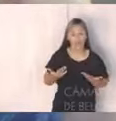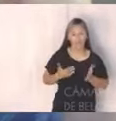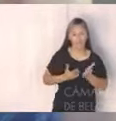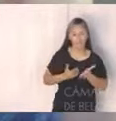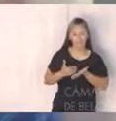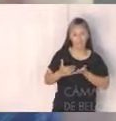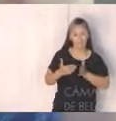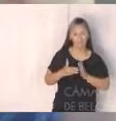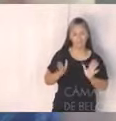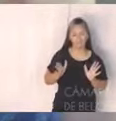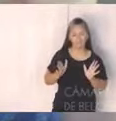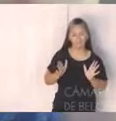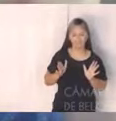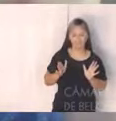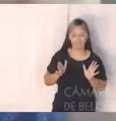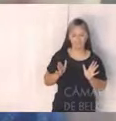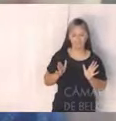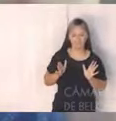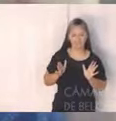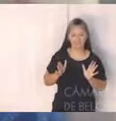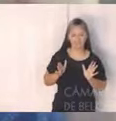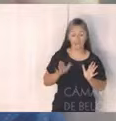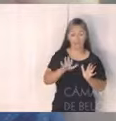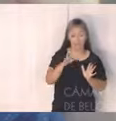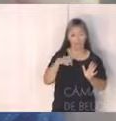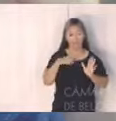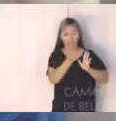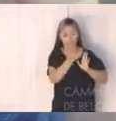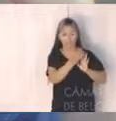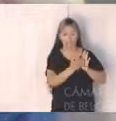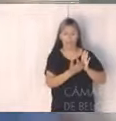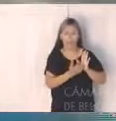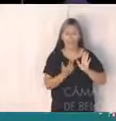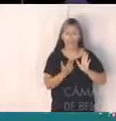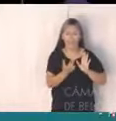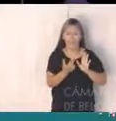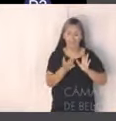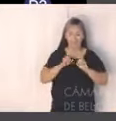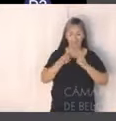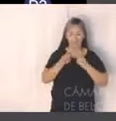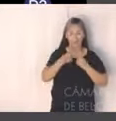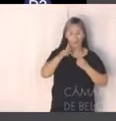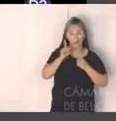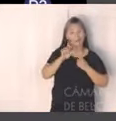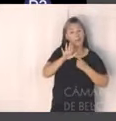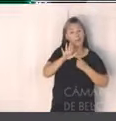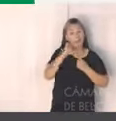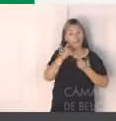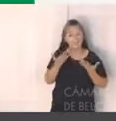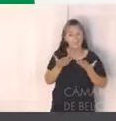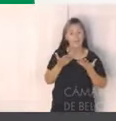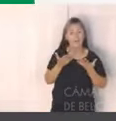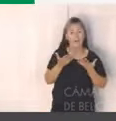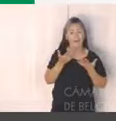preparamos para hoje, muito na linha daquela que fizemos ontem, porém agora com as outras áreas de resultados.